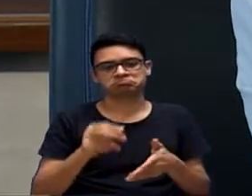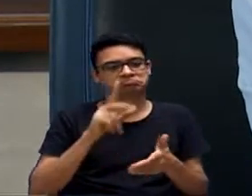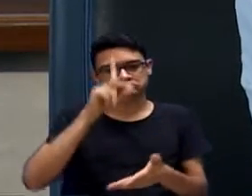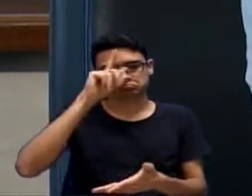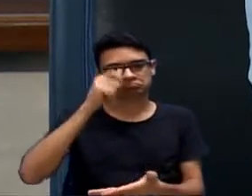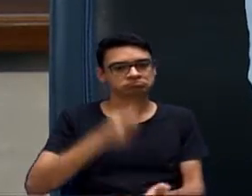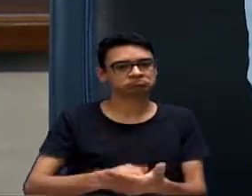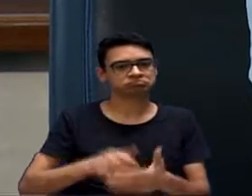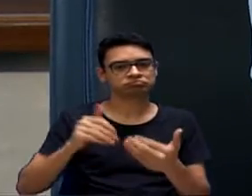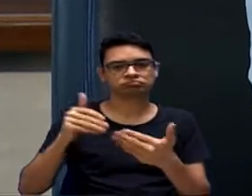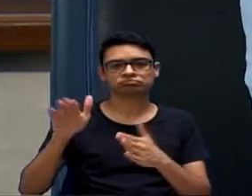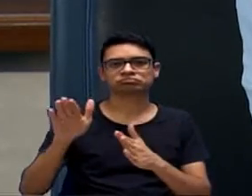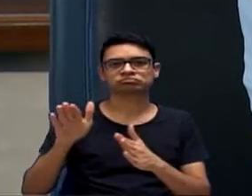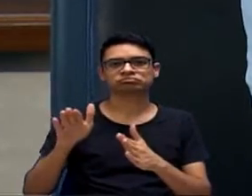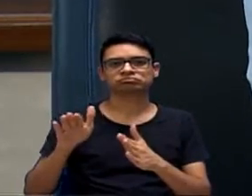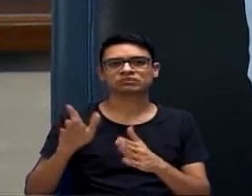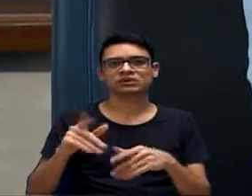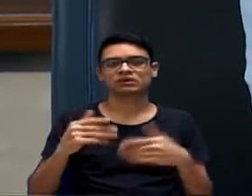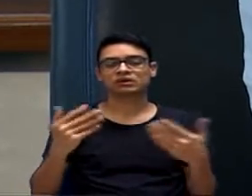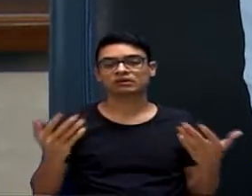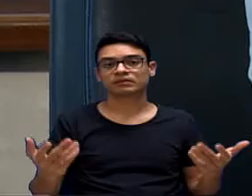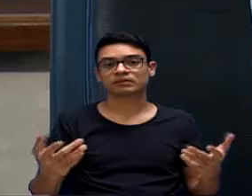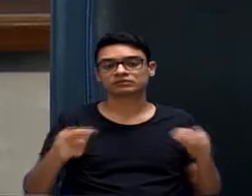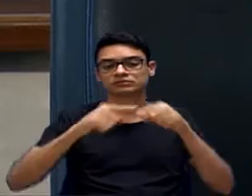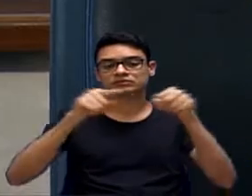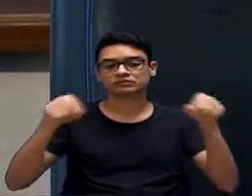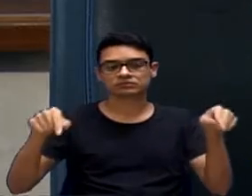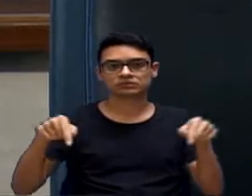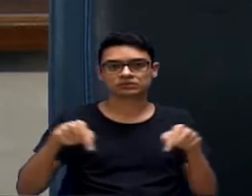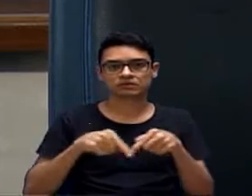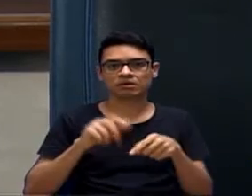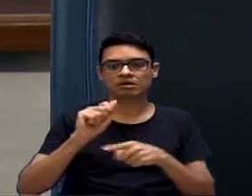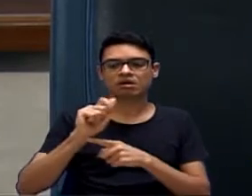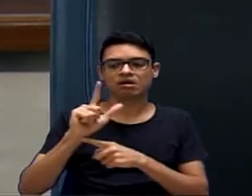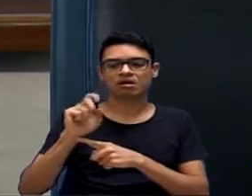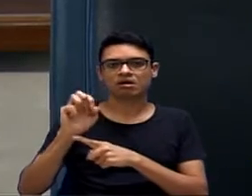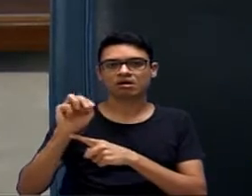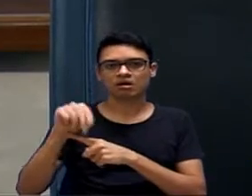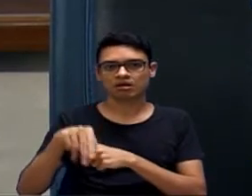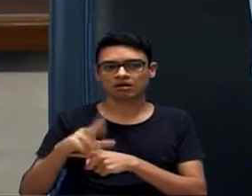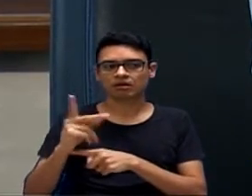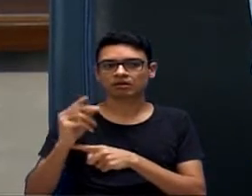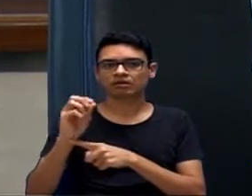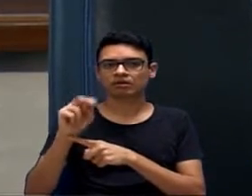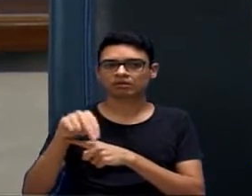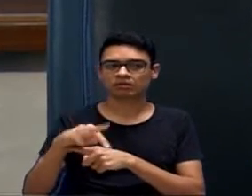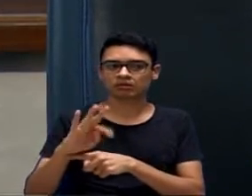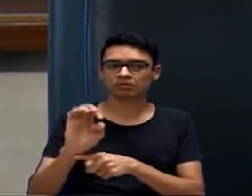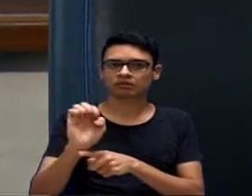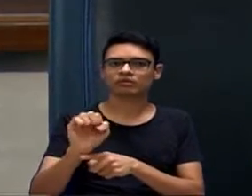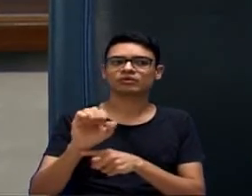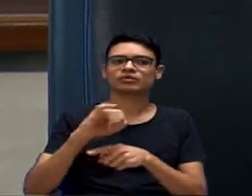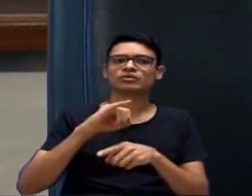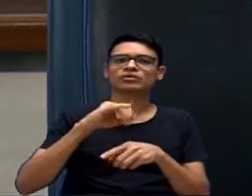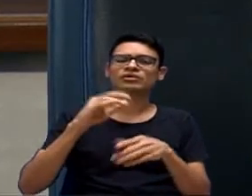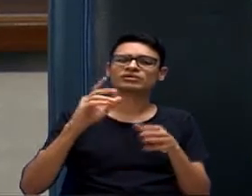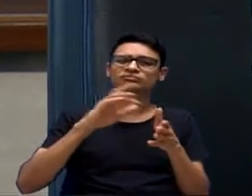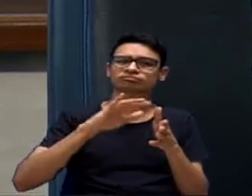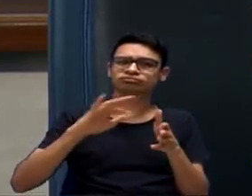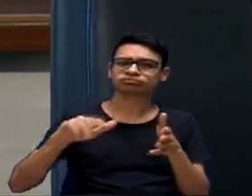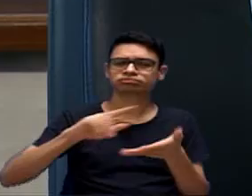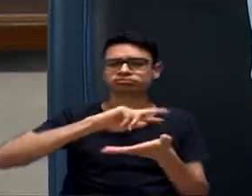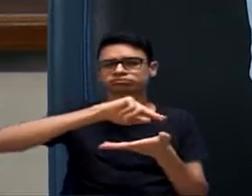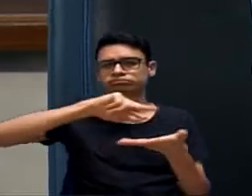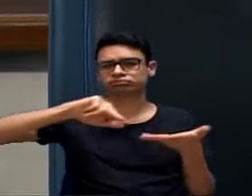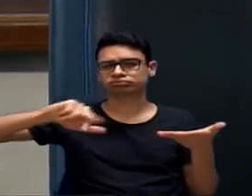o loteador, digamos? Agora, a região, por exemplo, que o fala do Alenponte, tragédia. Jardim Piratininga, Jardim Moncaio,